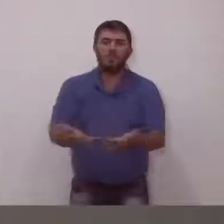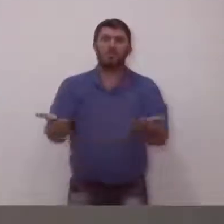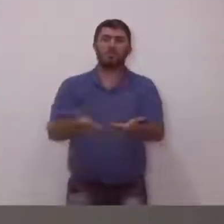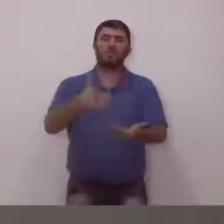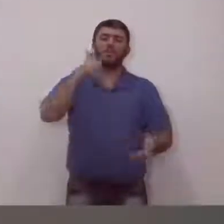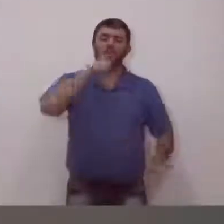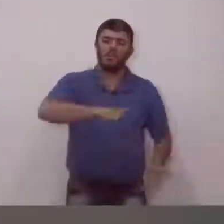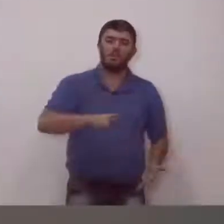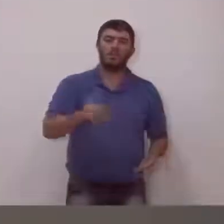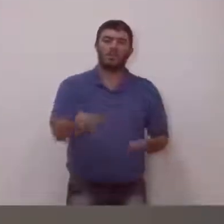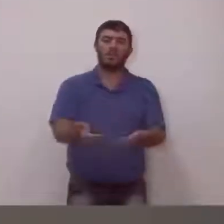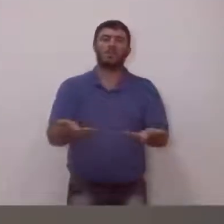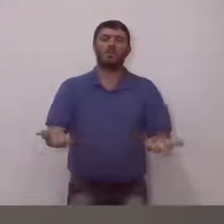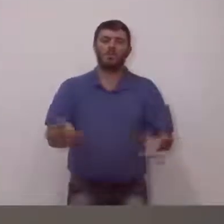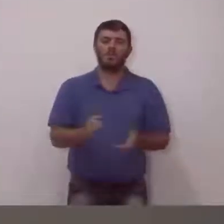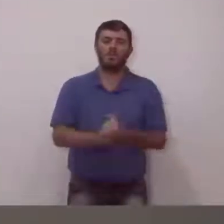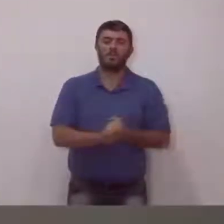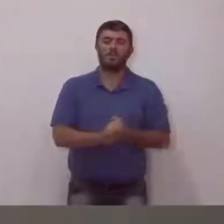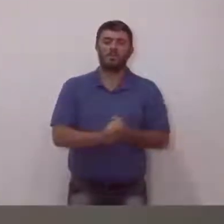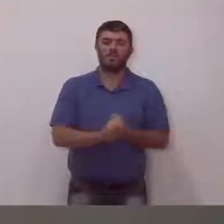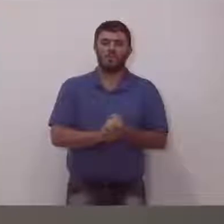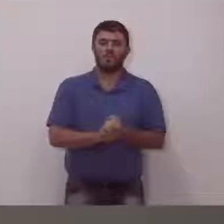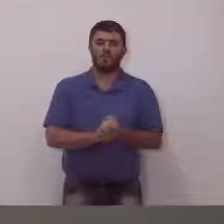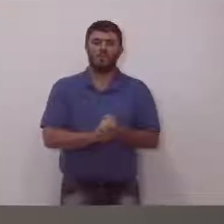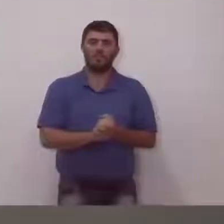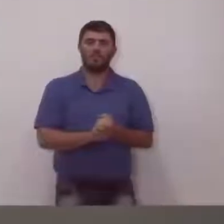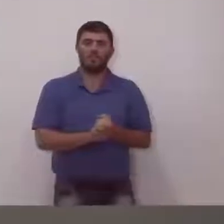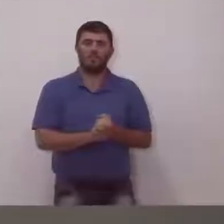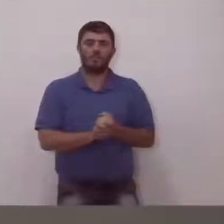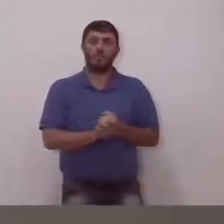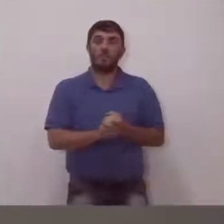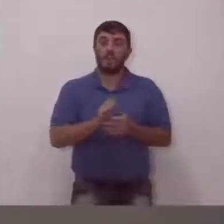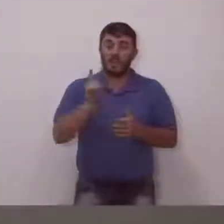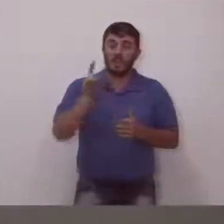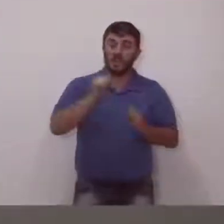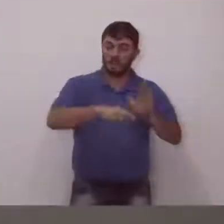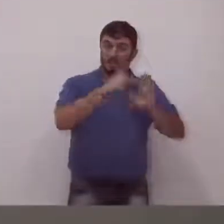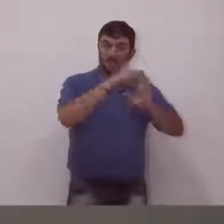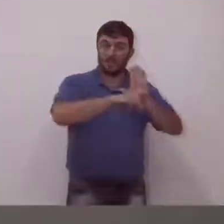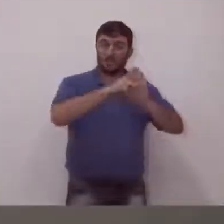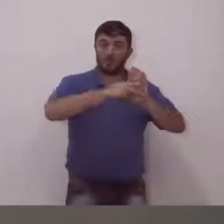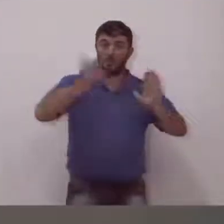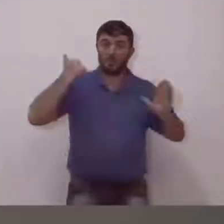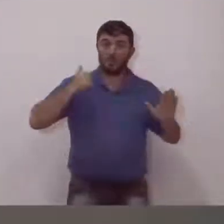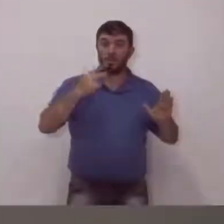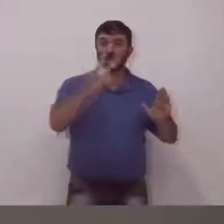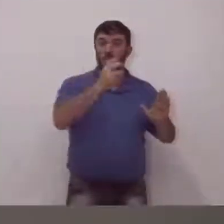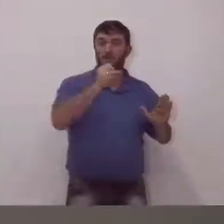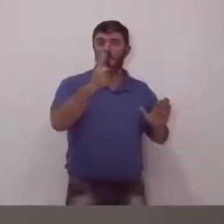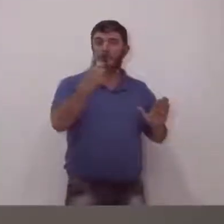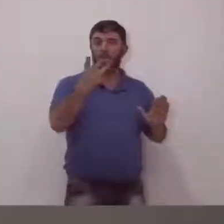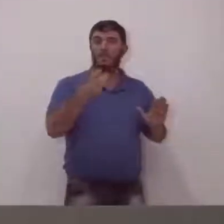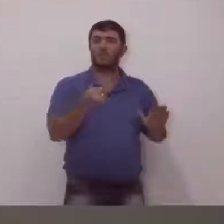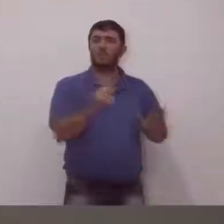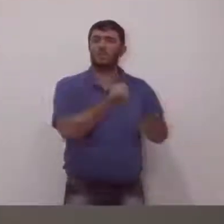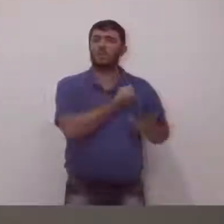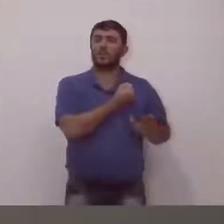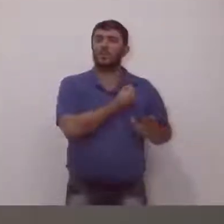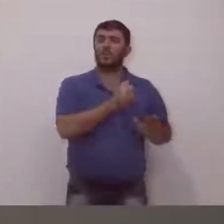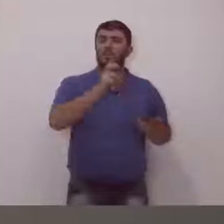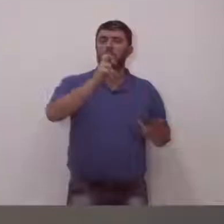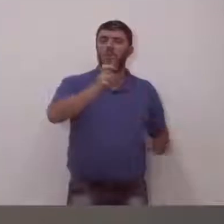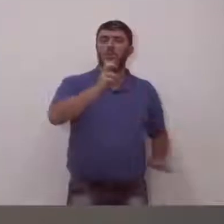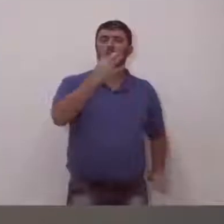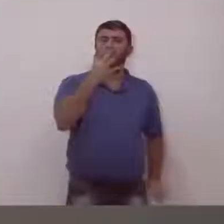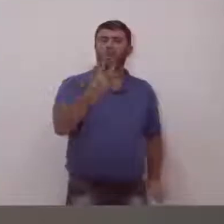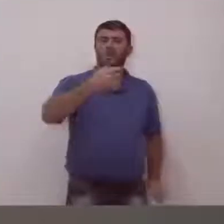indicação. Essa indicação, então, foi feita em 2013, de número 541 de 2013, qual, como